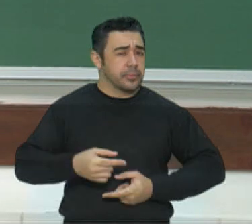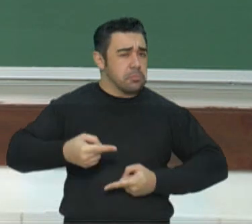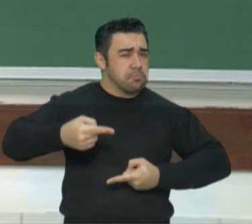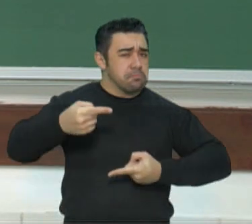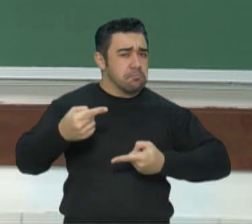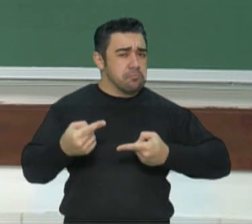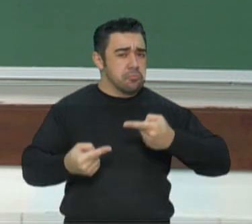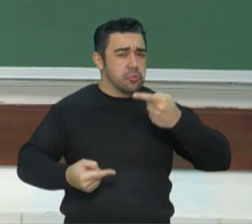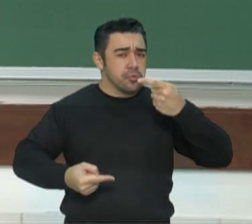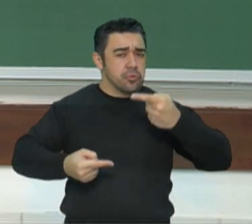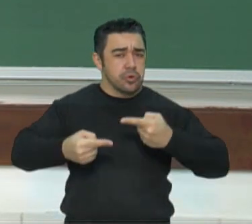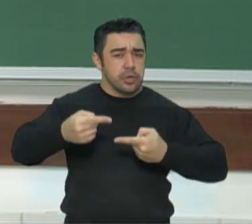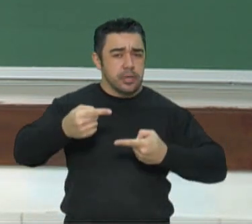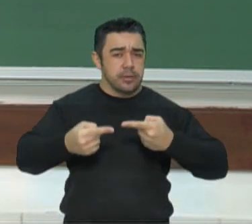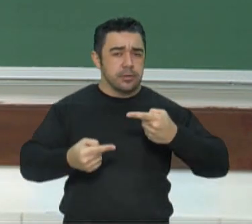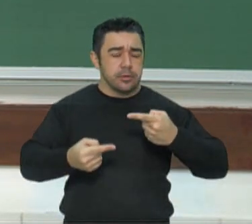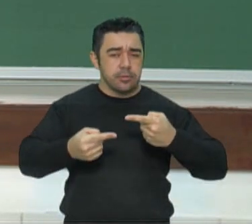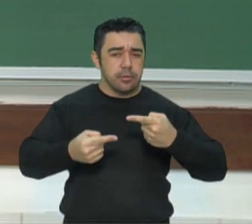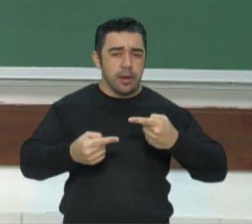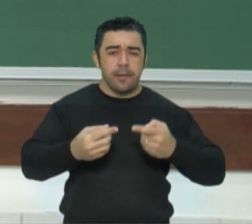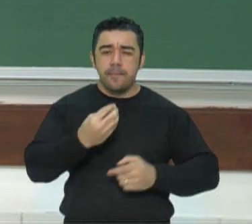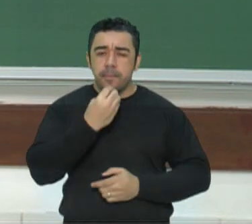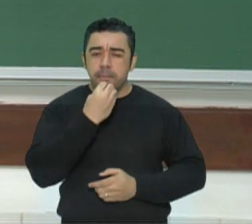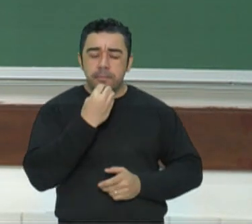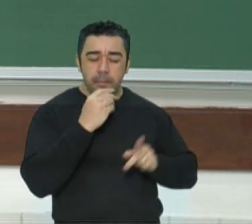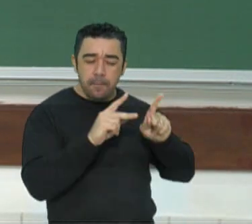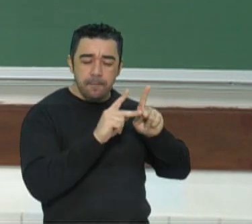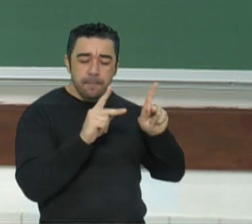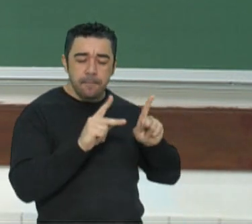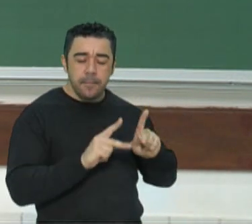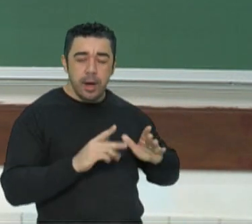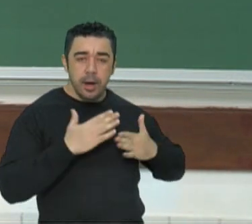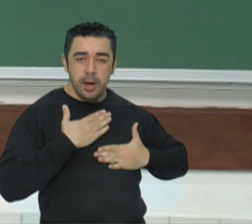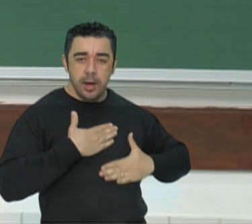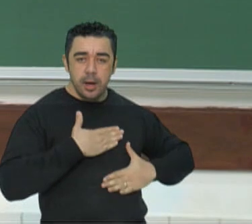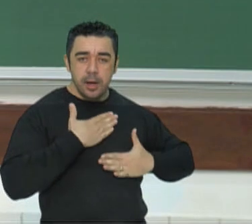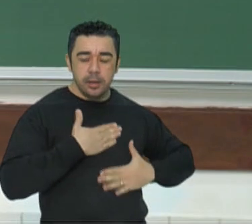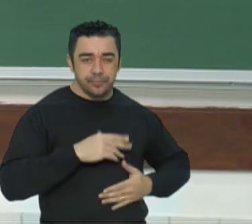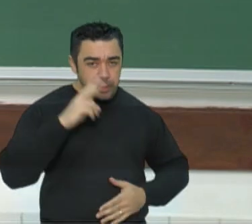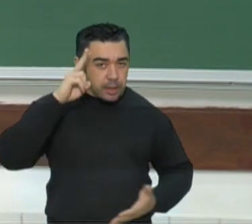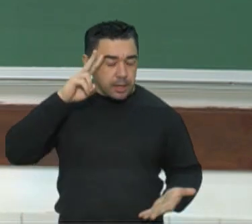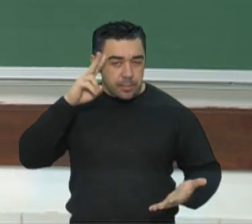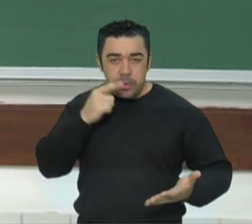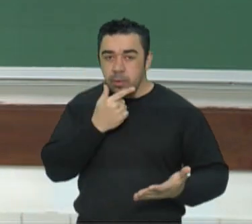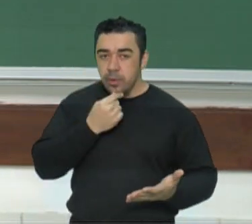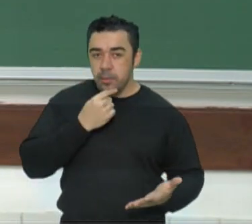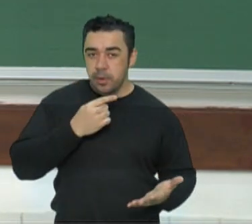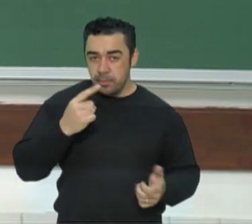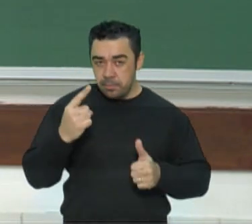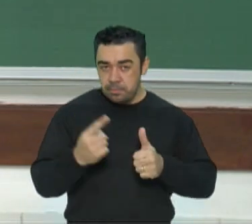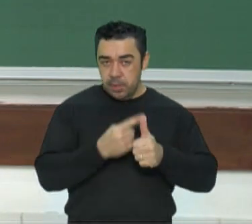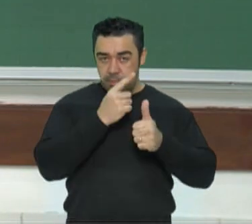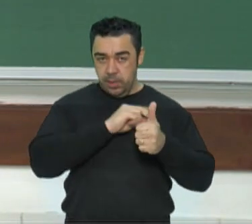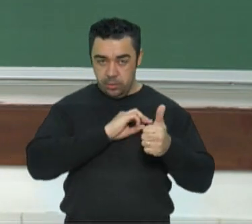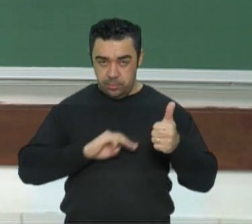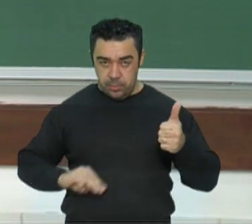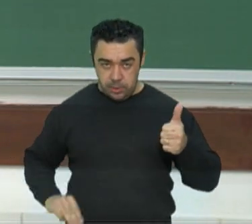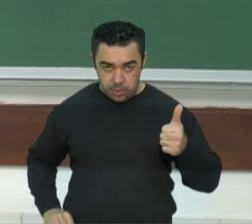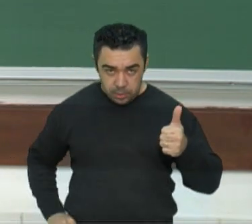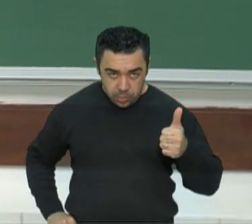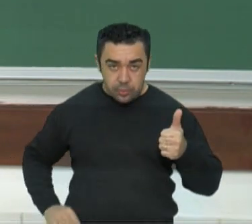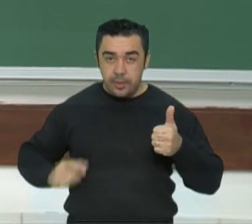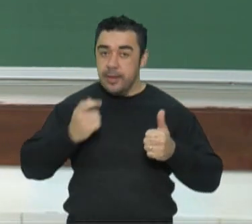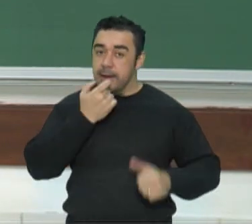Política de apaziguamento. Lembre-se que o Chamberlain, da Inglaterra, então, liderou essa política de